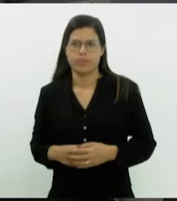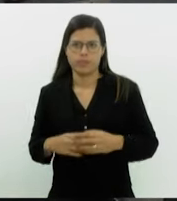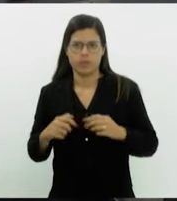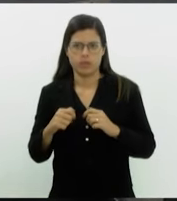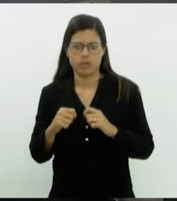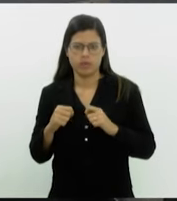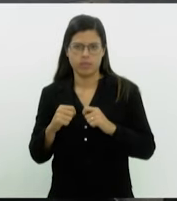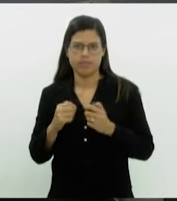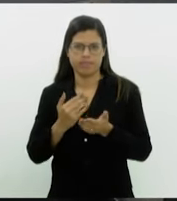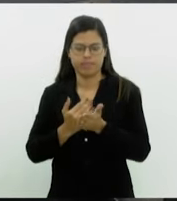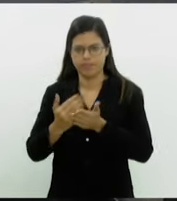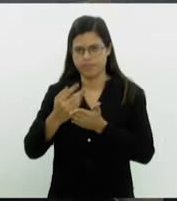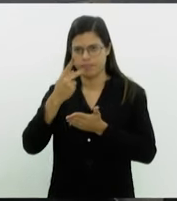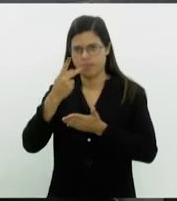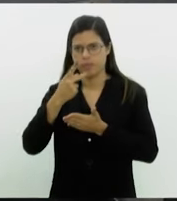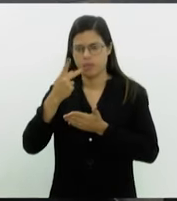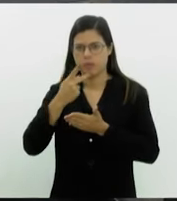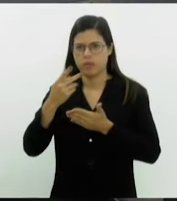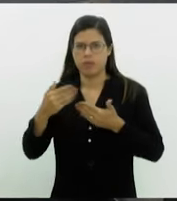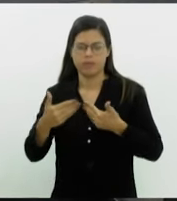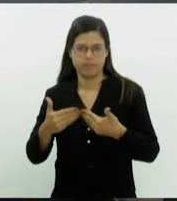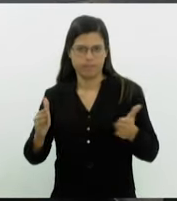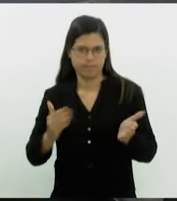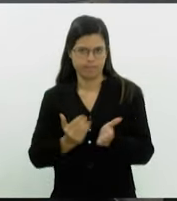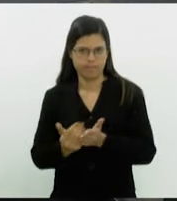o uso da palavra. O expediente inicial.